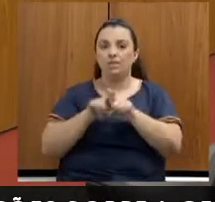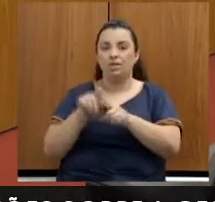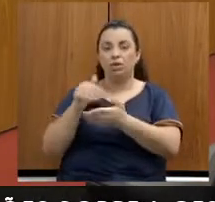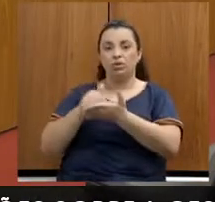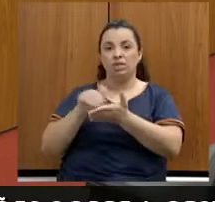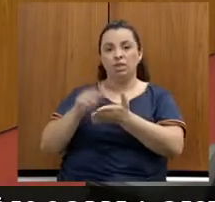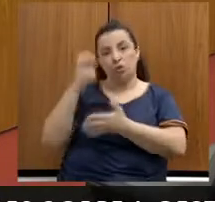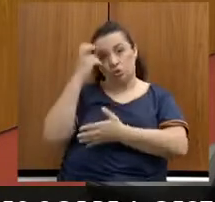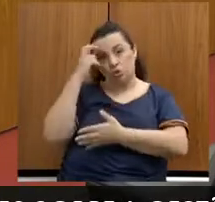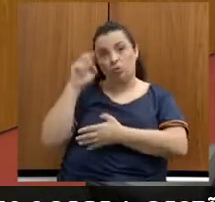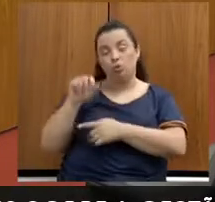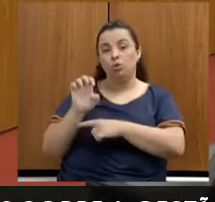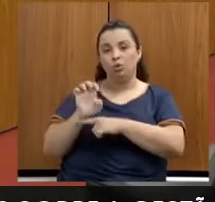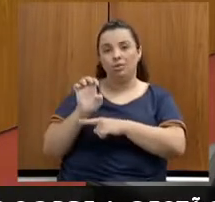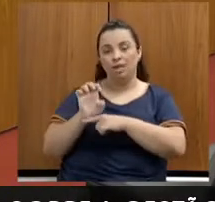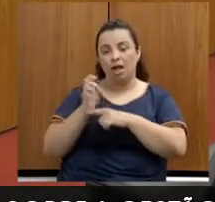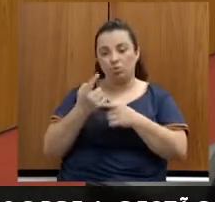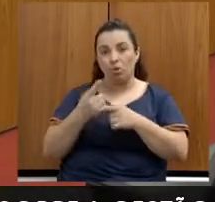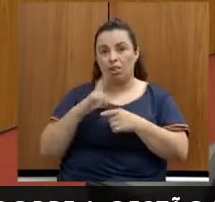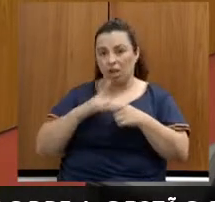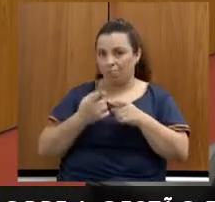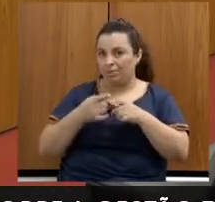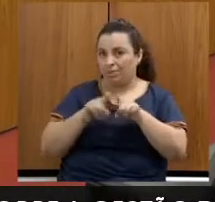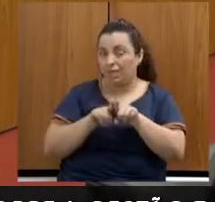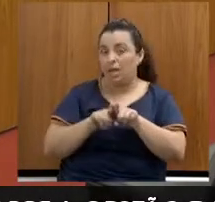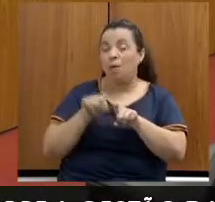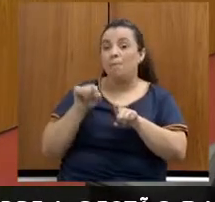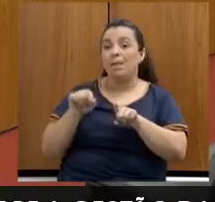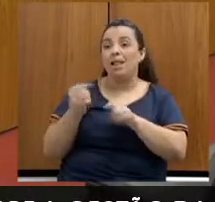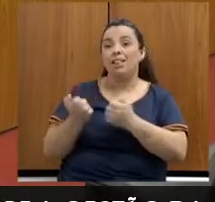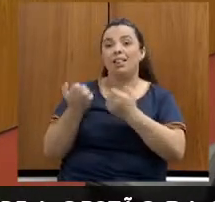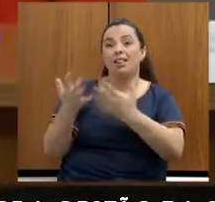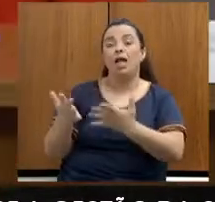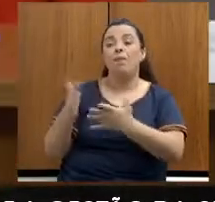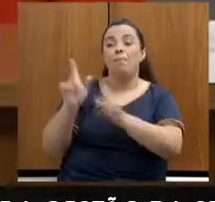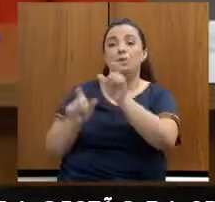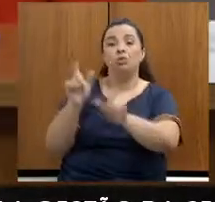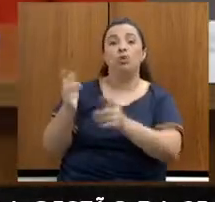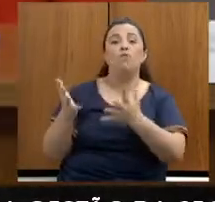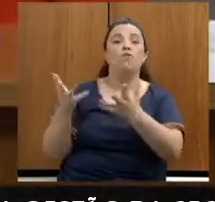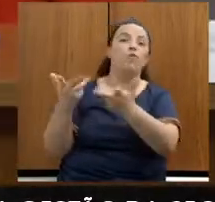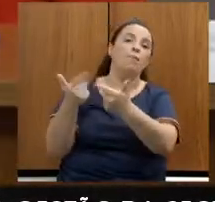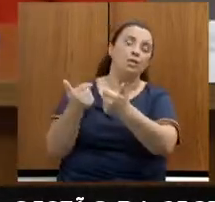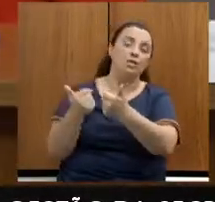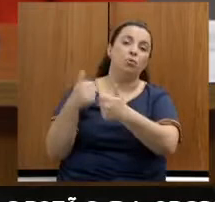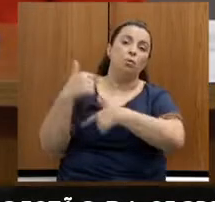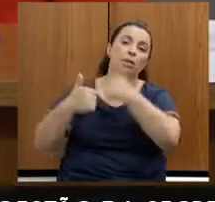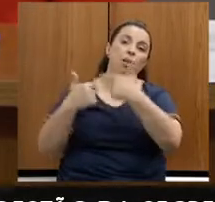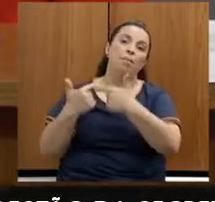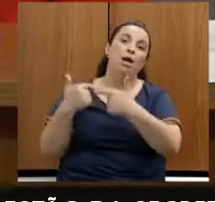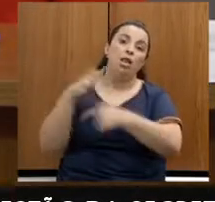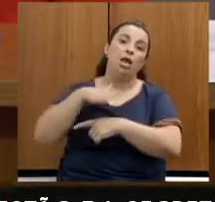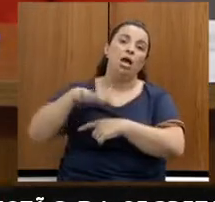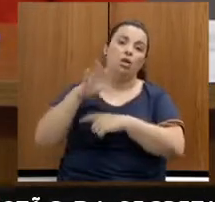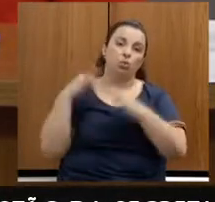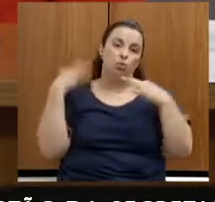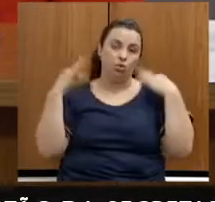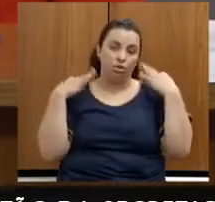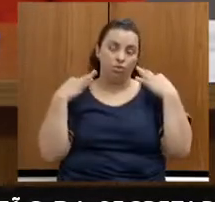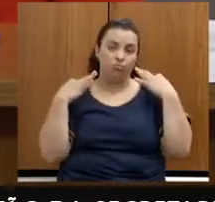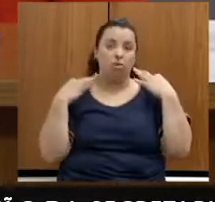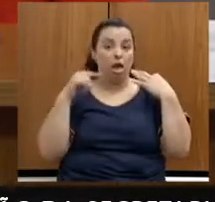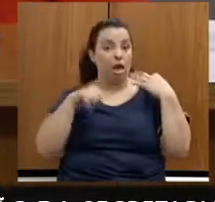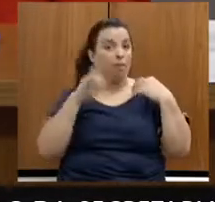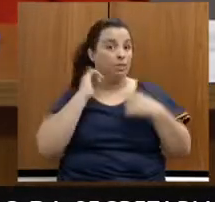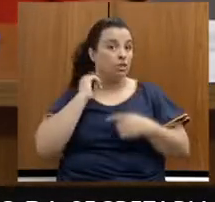do Estado exatamente para formar pessoas no turismo, porque o turismo em Minas tem crescido muito. Então,